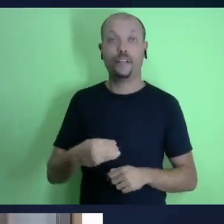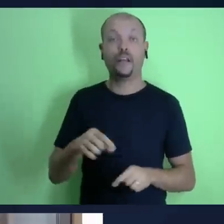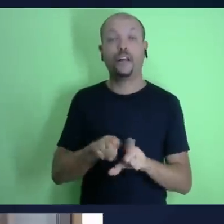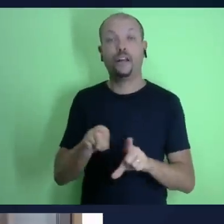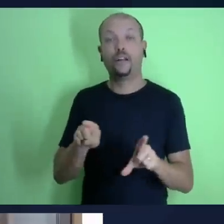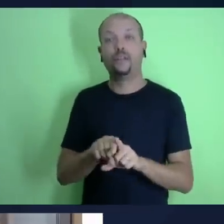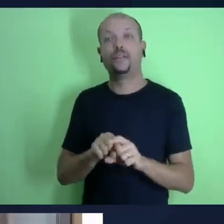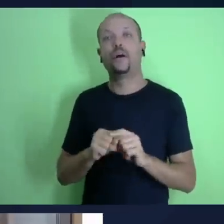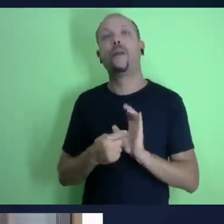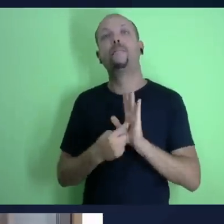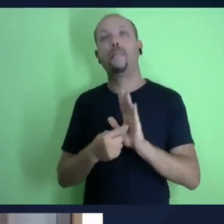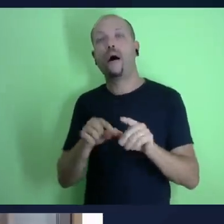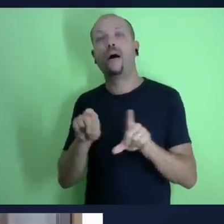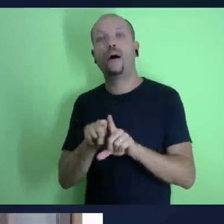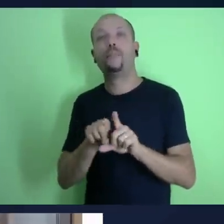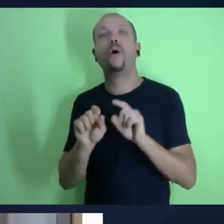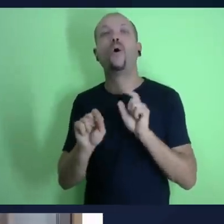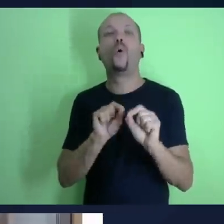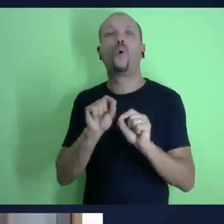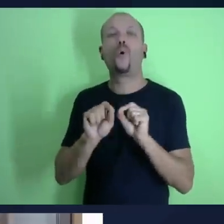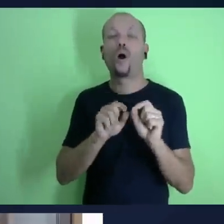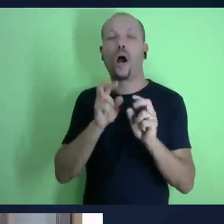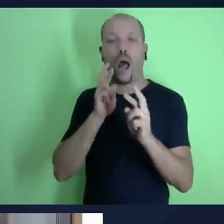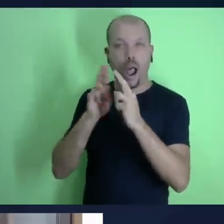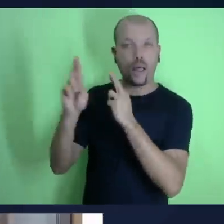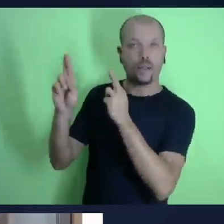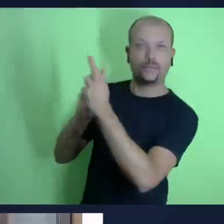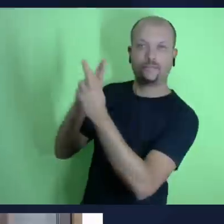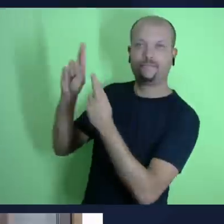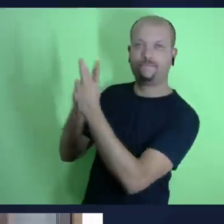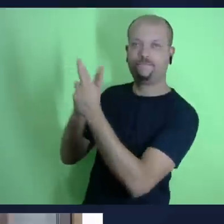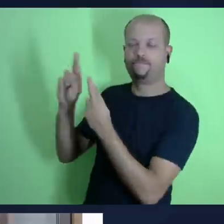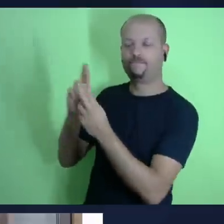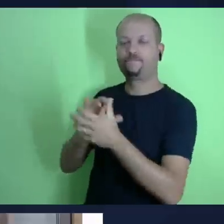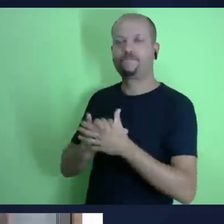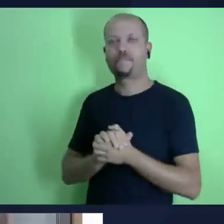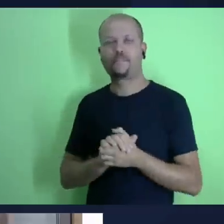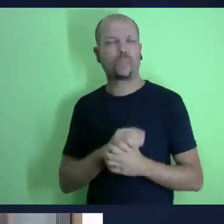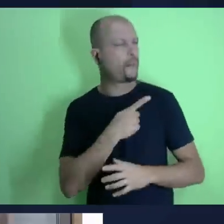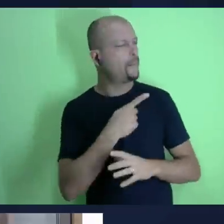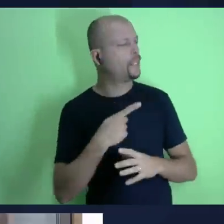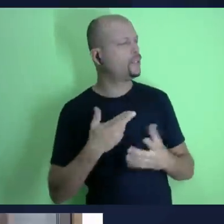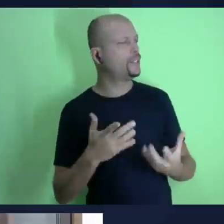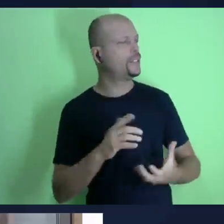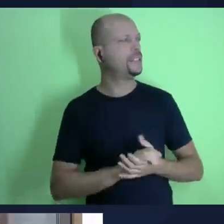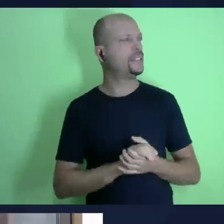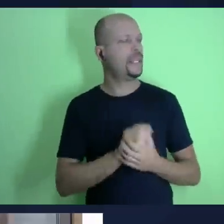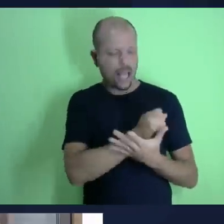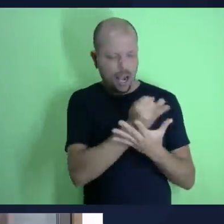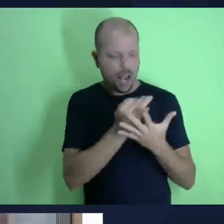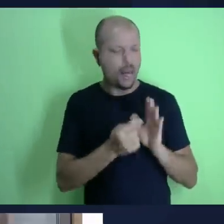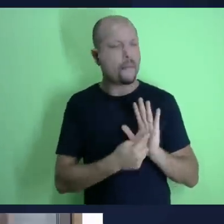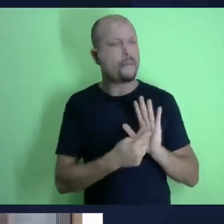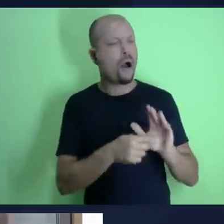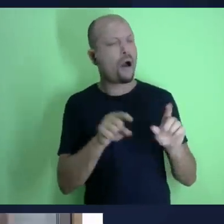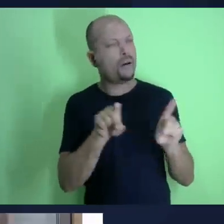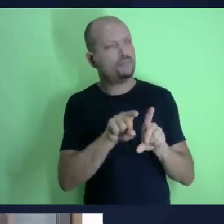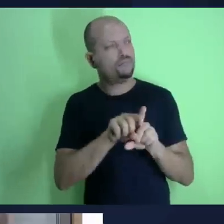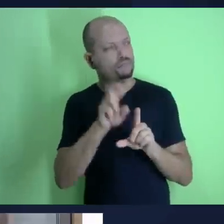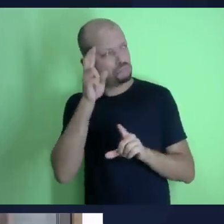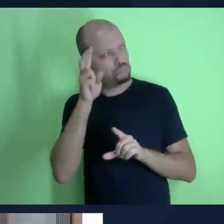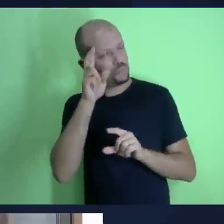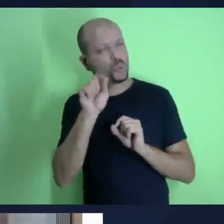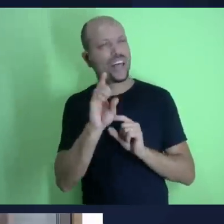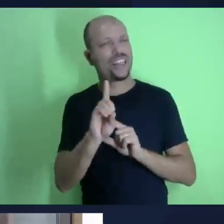não é só o pai dessa família o patearca dessa família chamada humanidade também é dito que ele